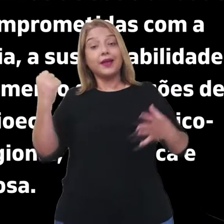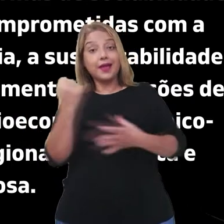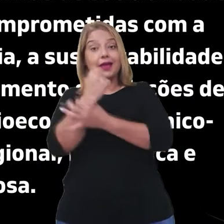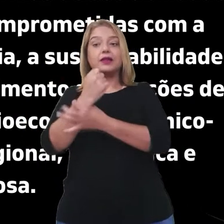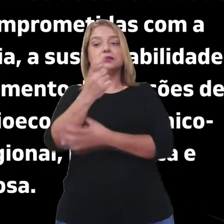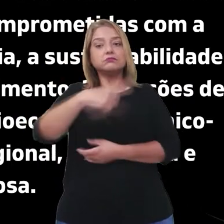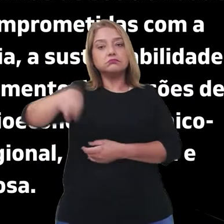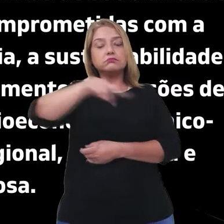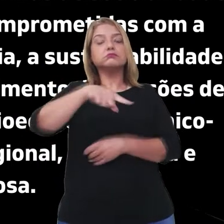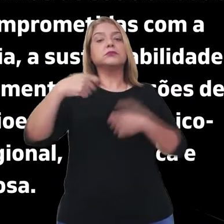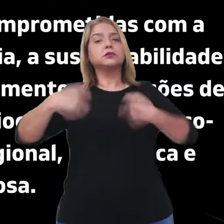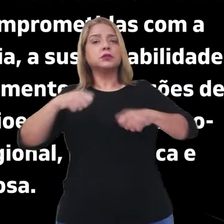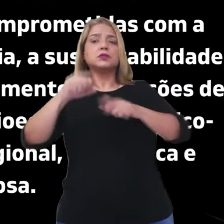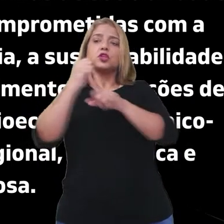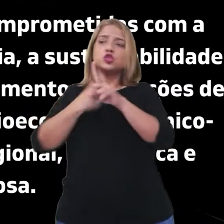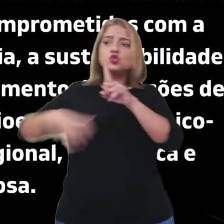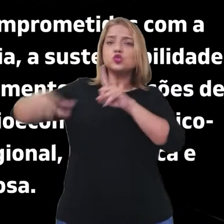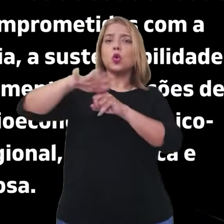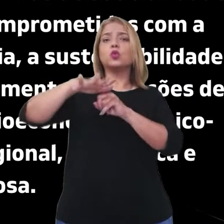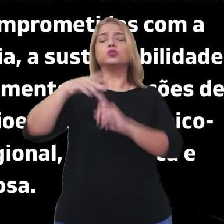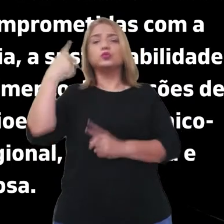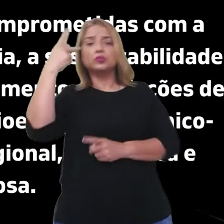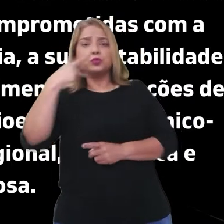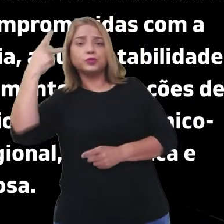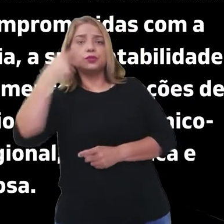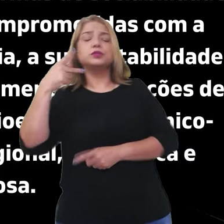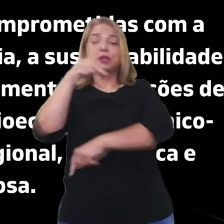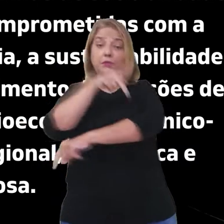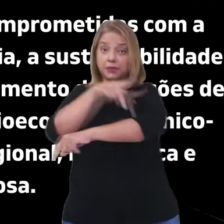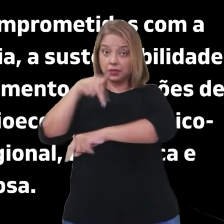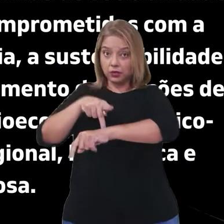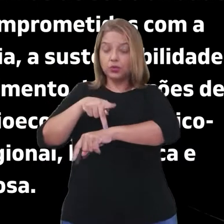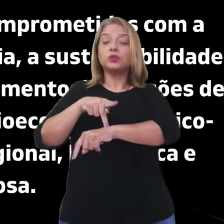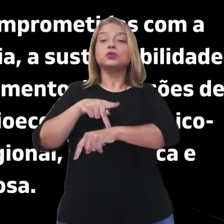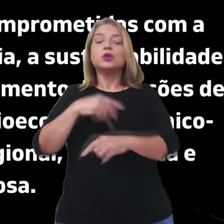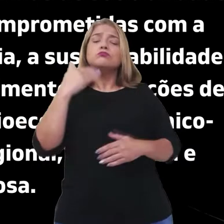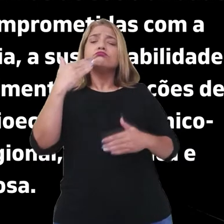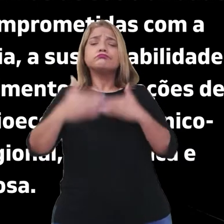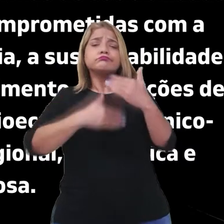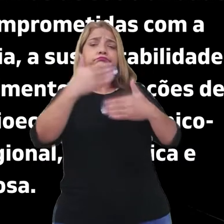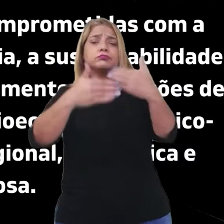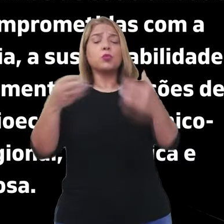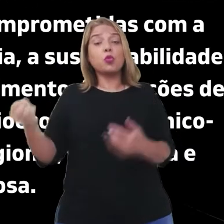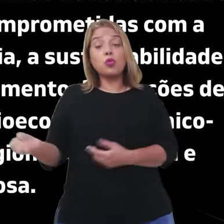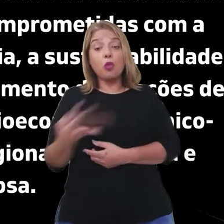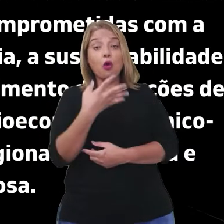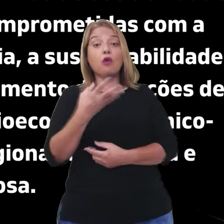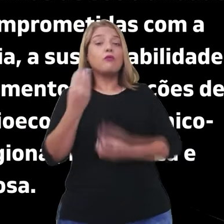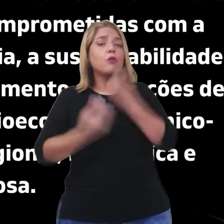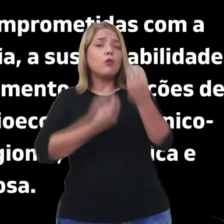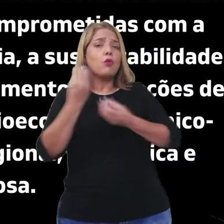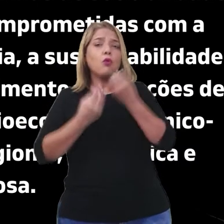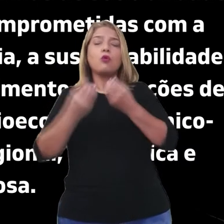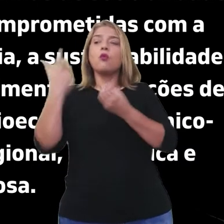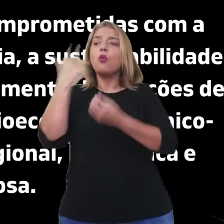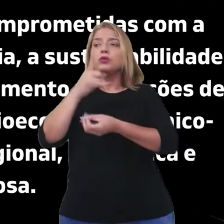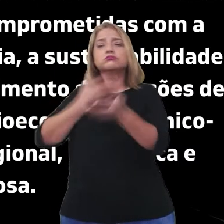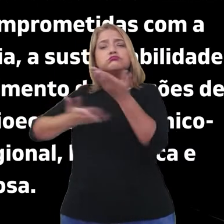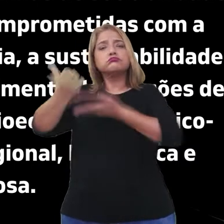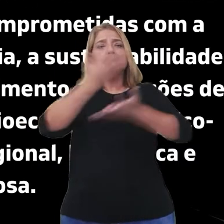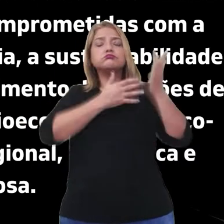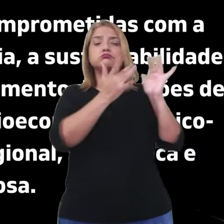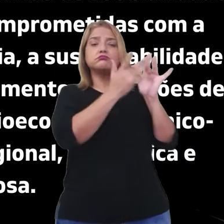sua função sociopolítica e pedagógica, construindo novas formas de sociabilidade